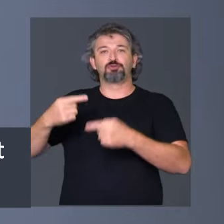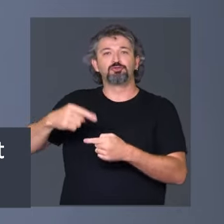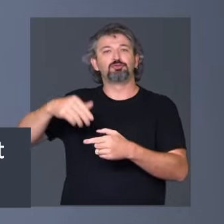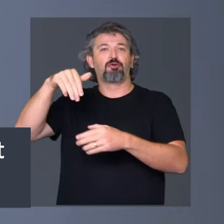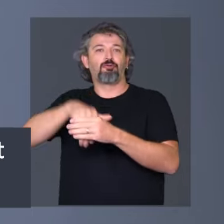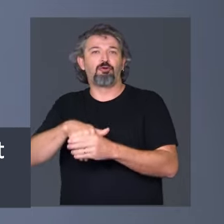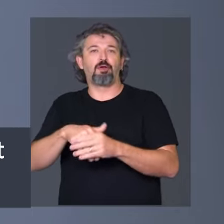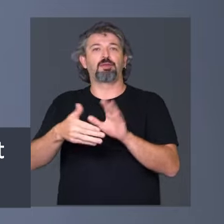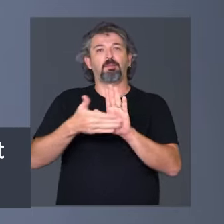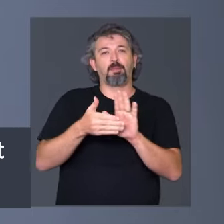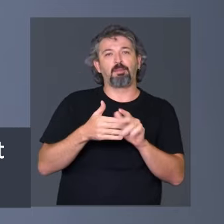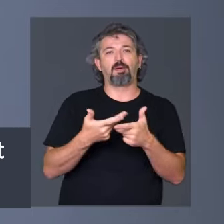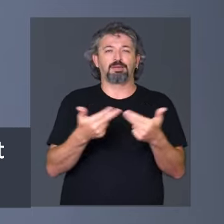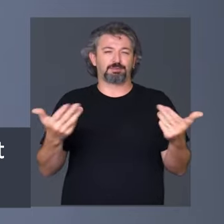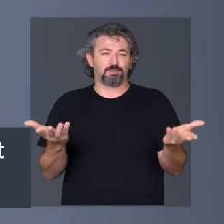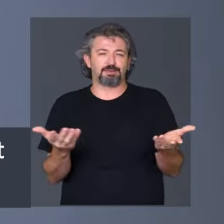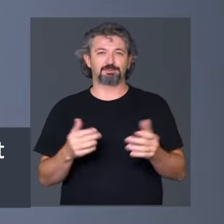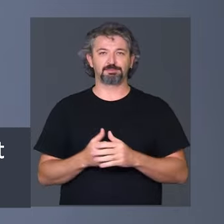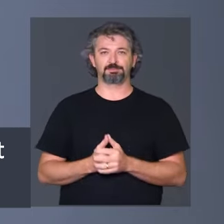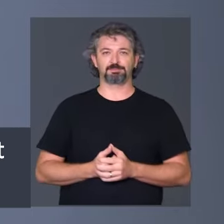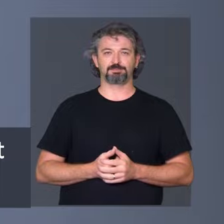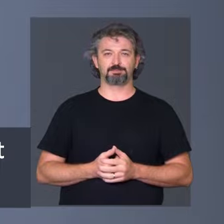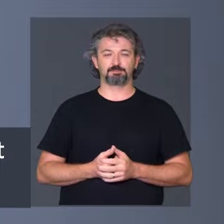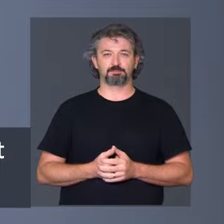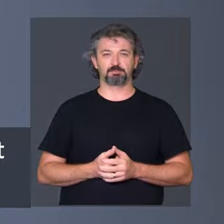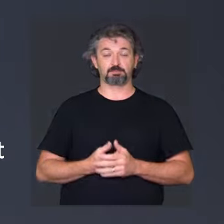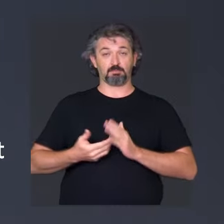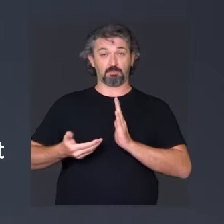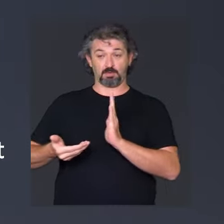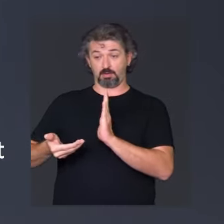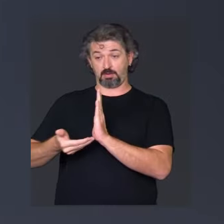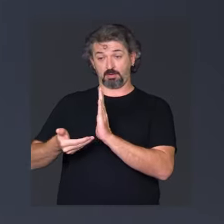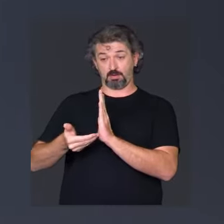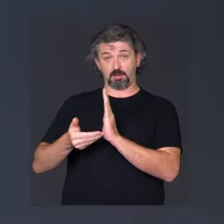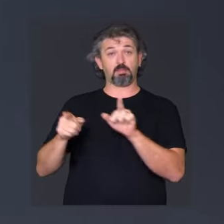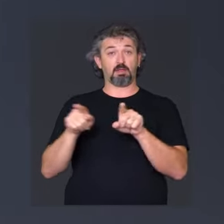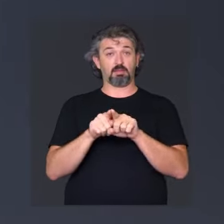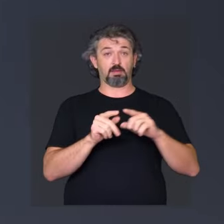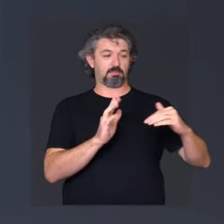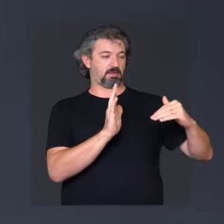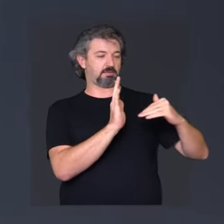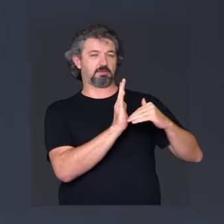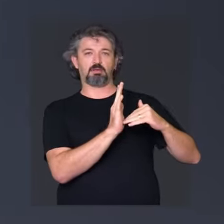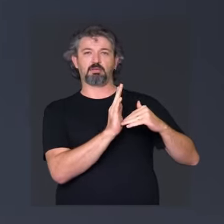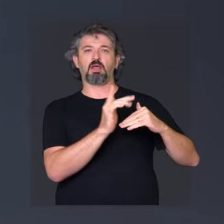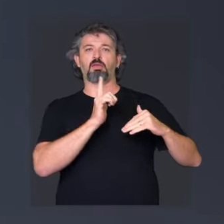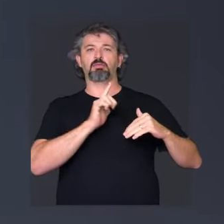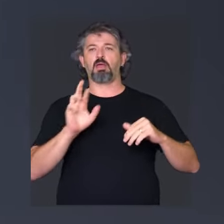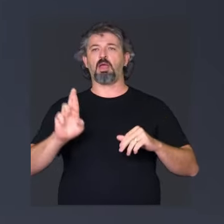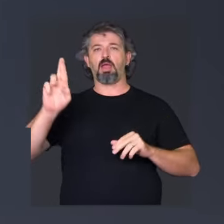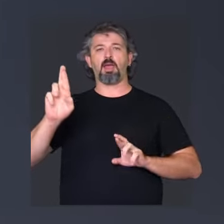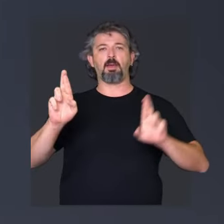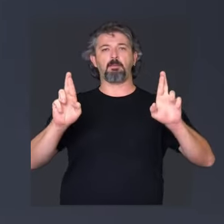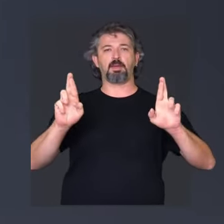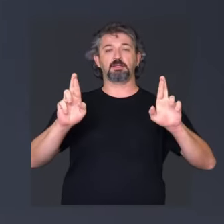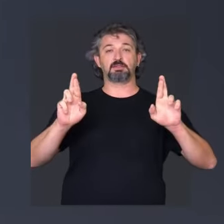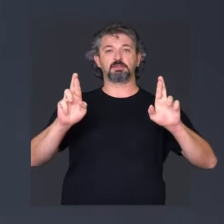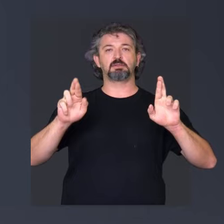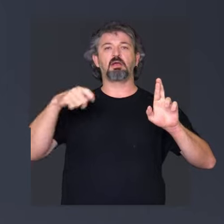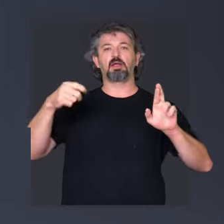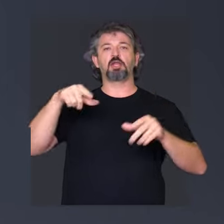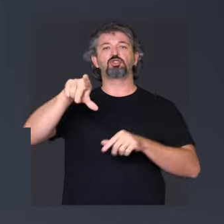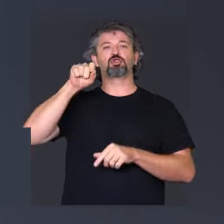neles é que os assuntos são discutidos, jogamos no Brasil, essa coisa toda. A Câmara dos Deputados e o Senado Federal recebem